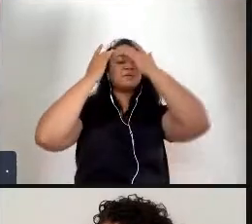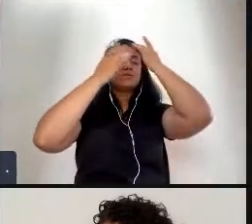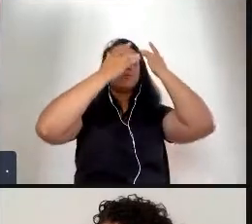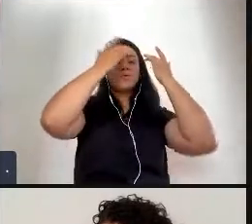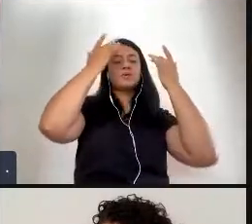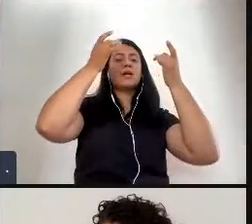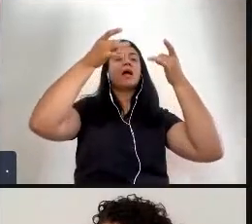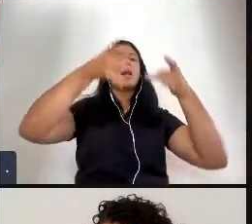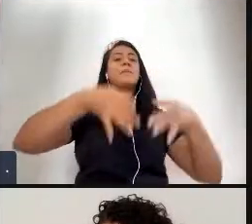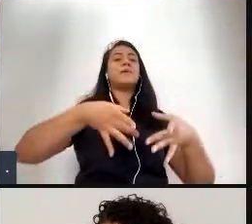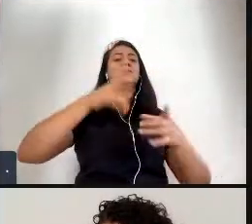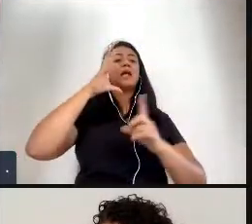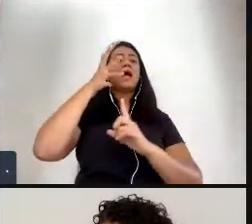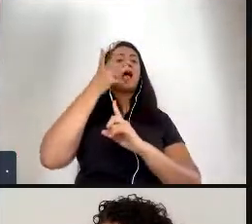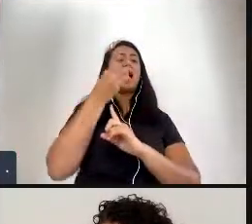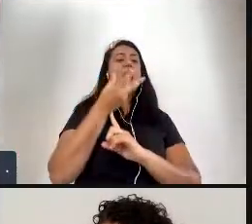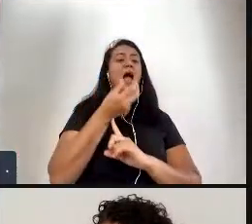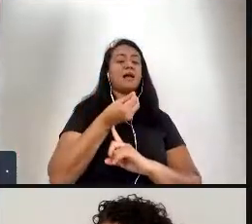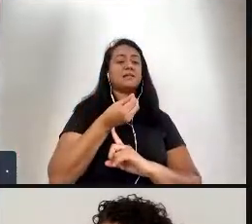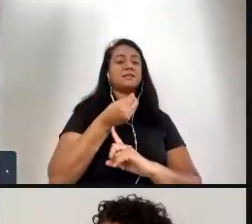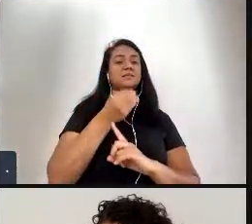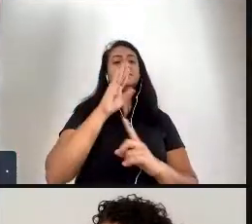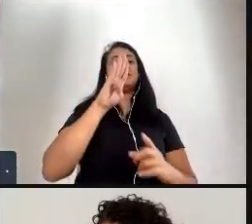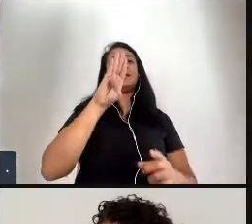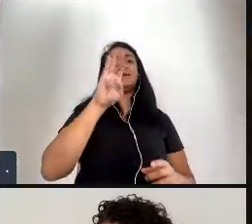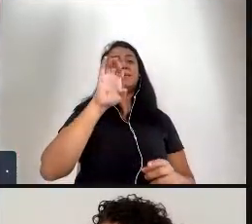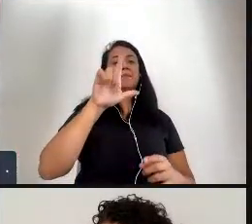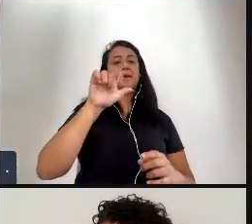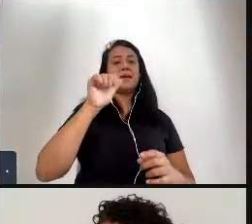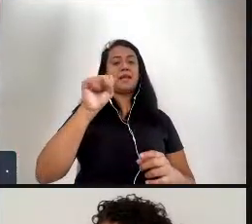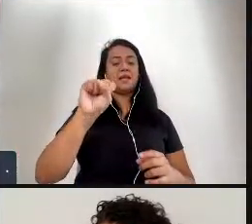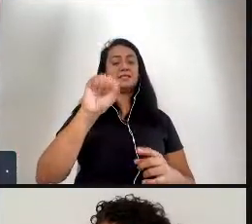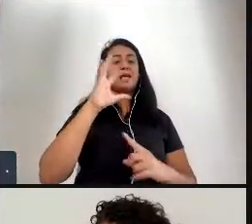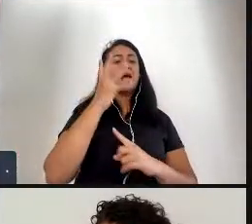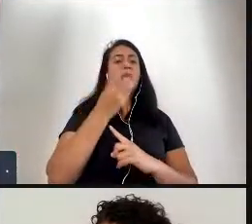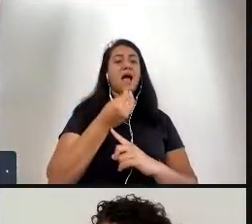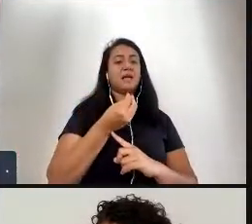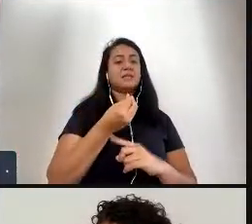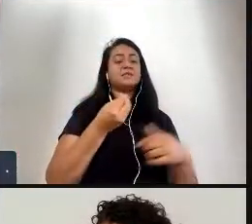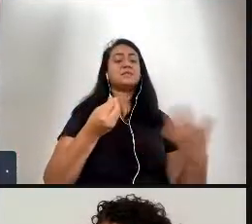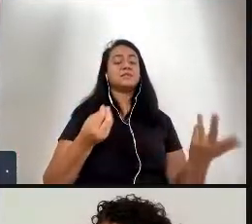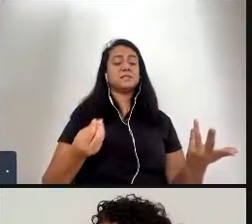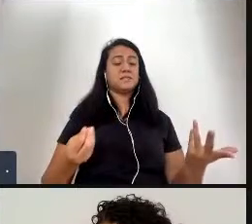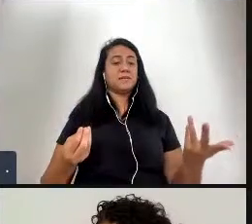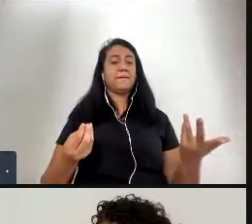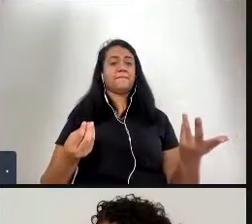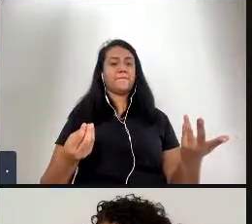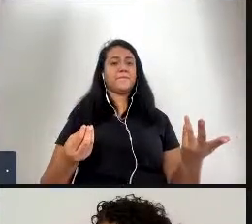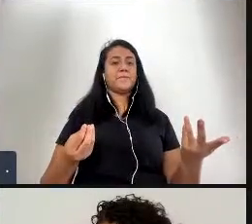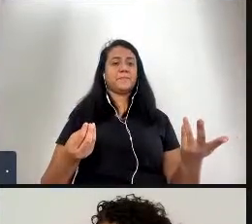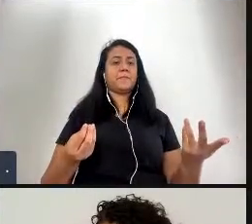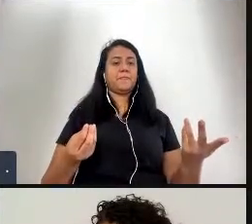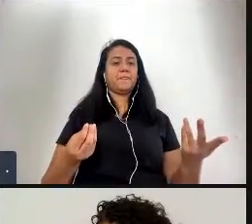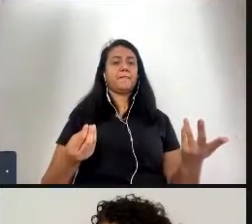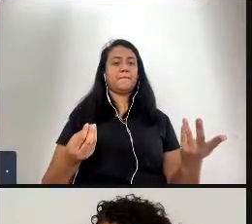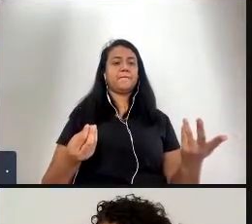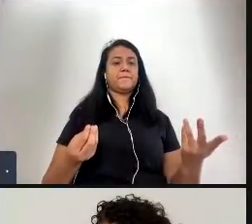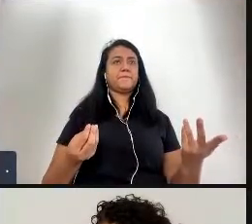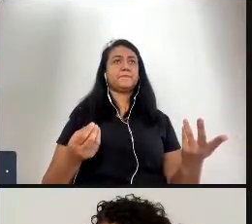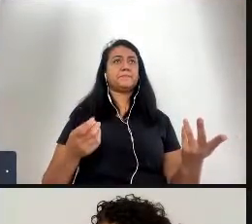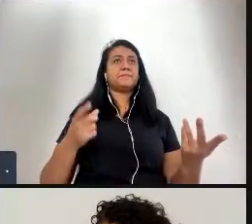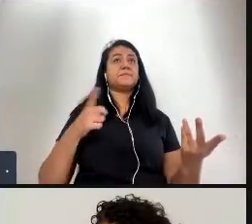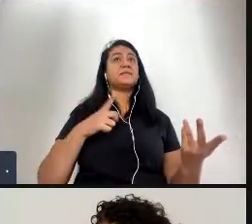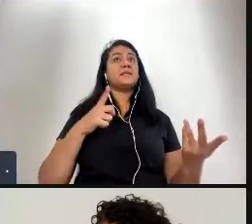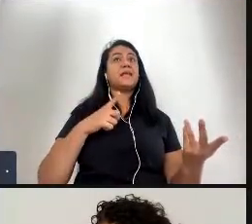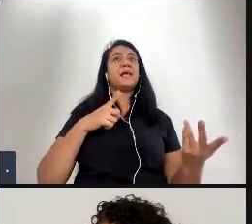ninguém mais quer saber de nada é tudo todo mundo está abraçando esse indivíduo esse individualismo que